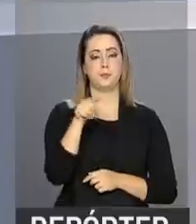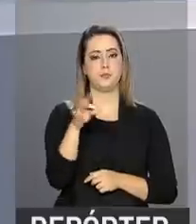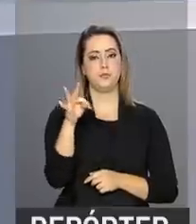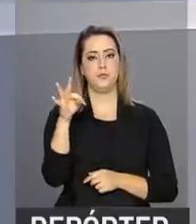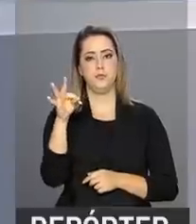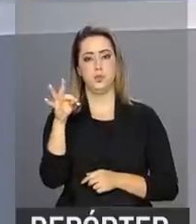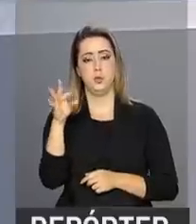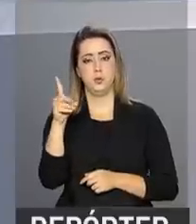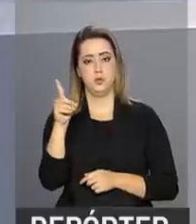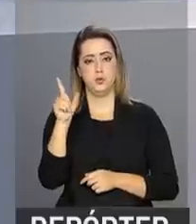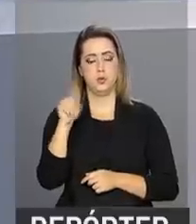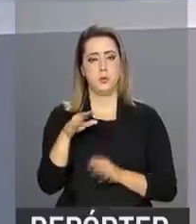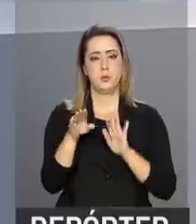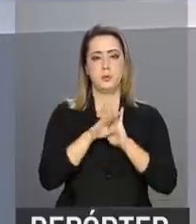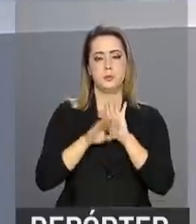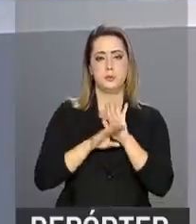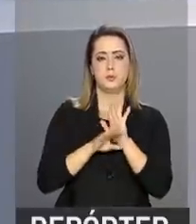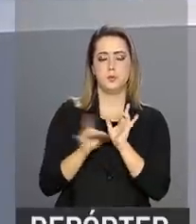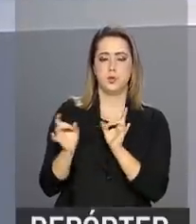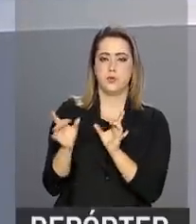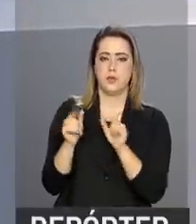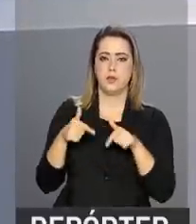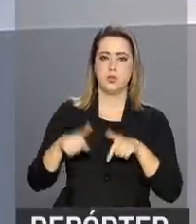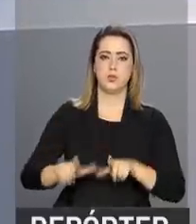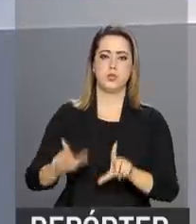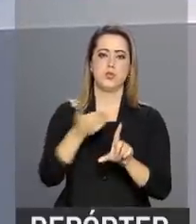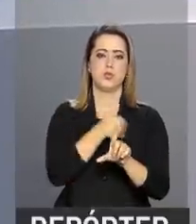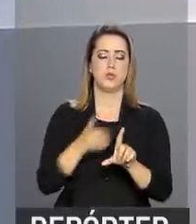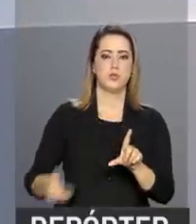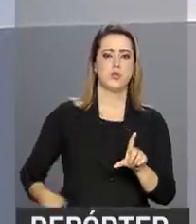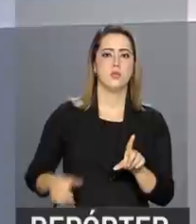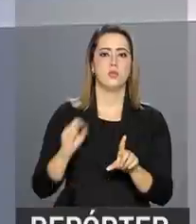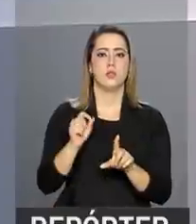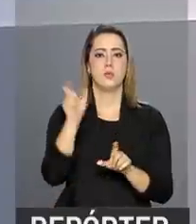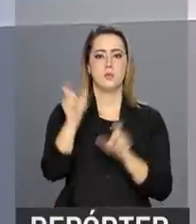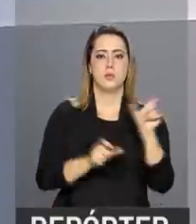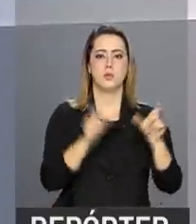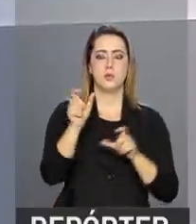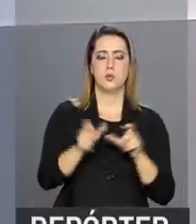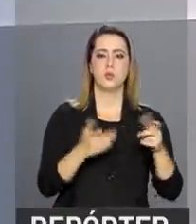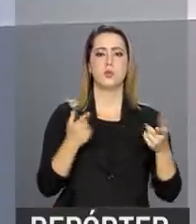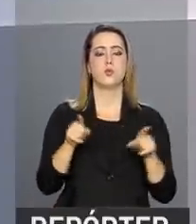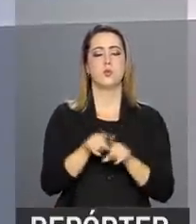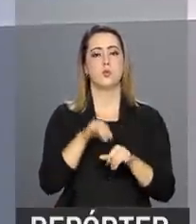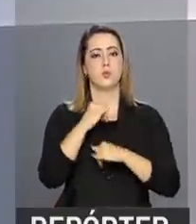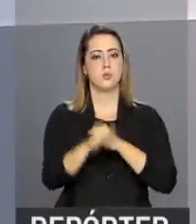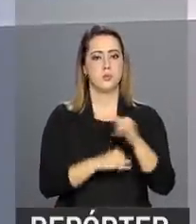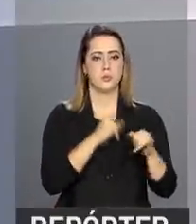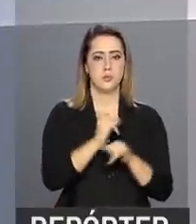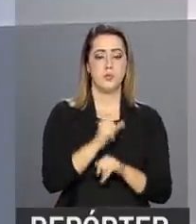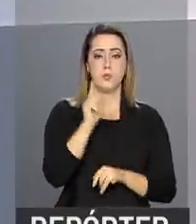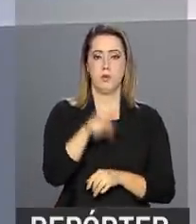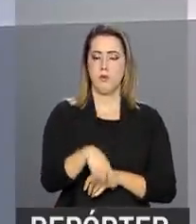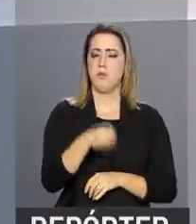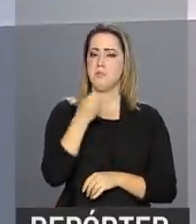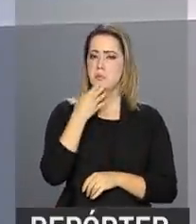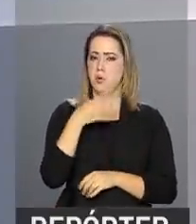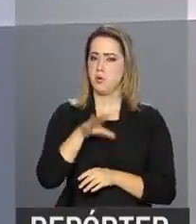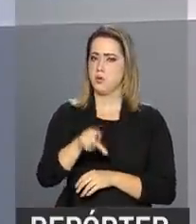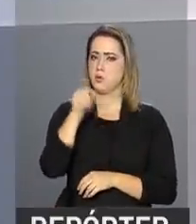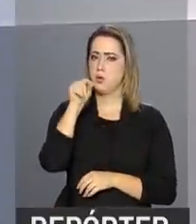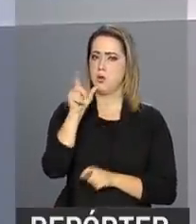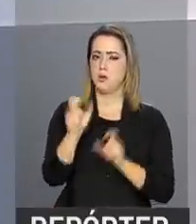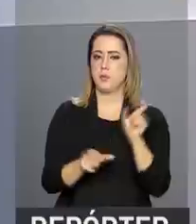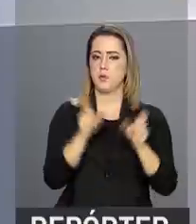O Tesouro Direto é um programa de venda de títulos públicos federais para pessoas físicas pela internet e é uma boa opção